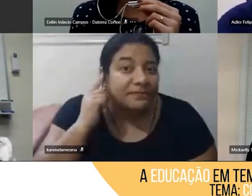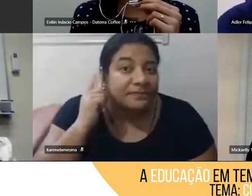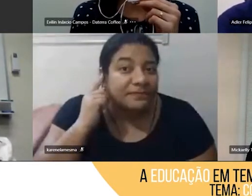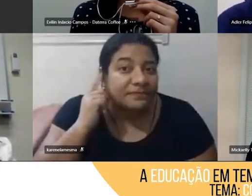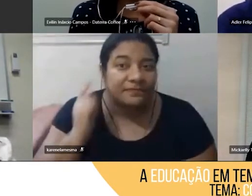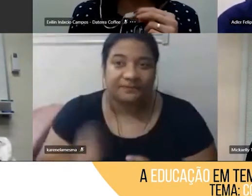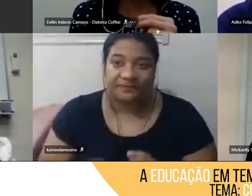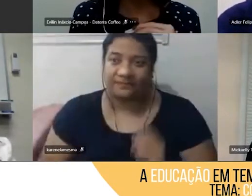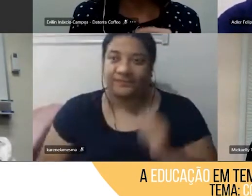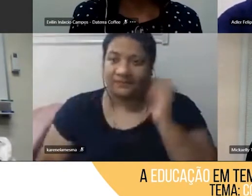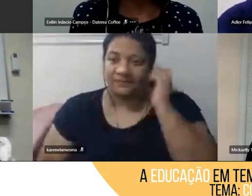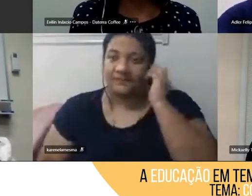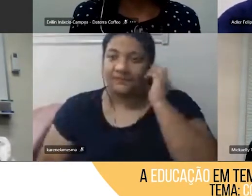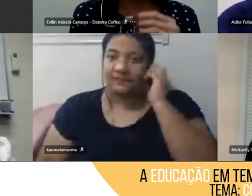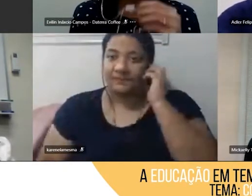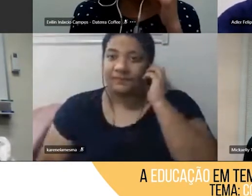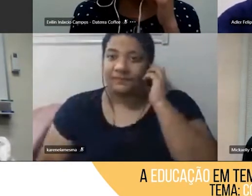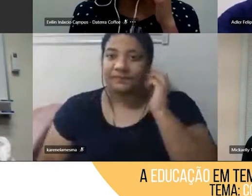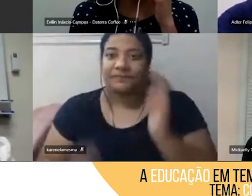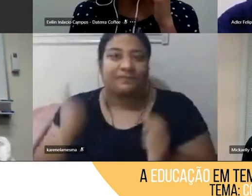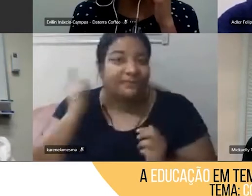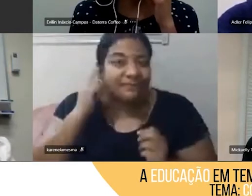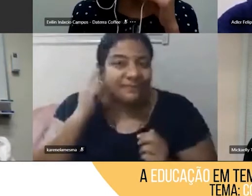A gente não te ouve, Evelyn.